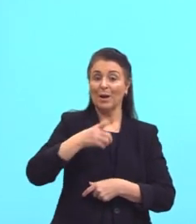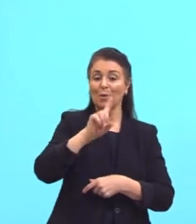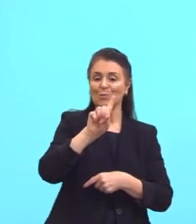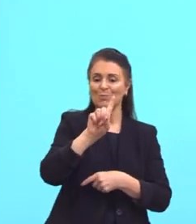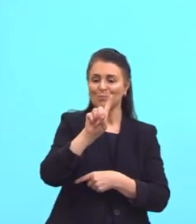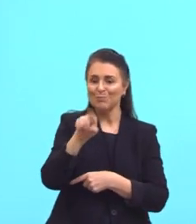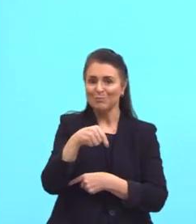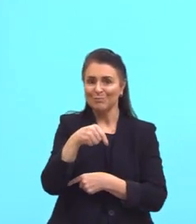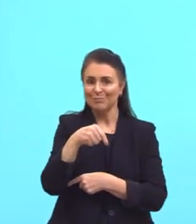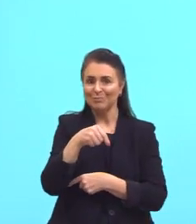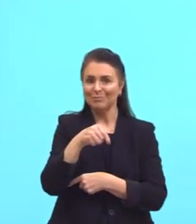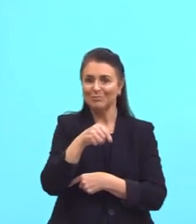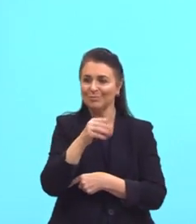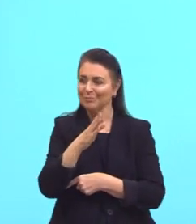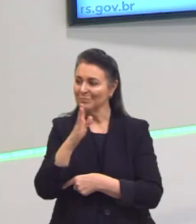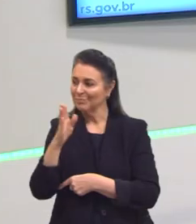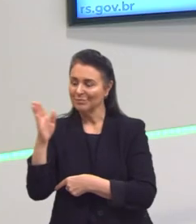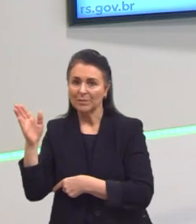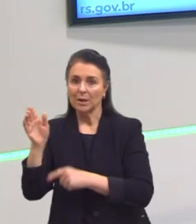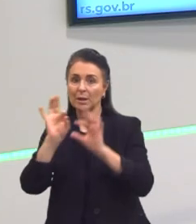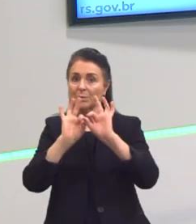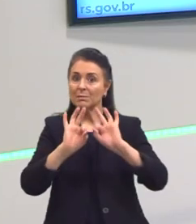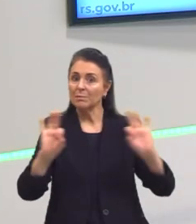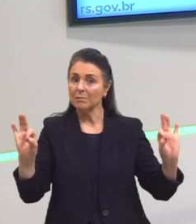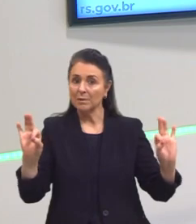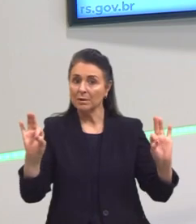Pode simplificar ele e parar a conta.